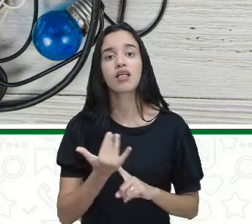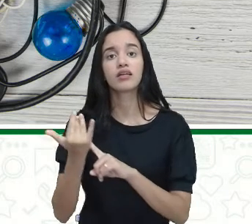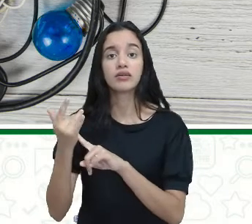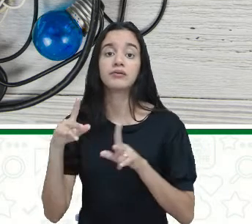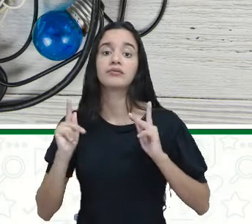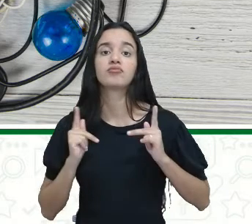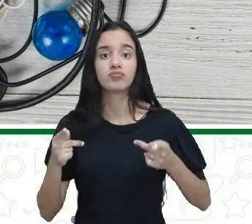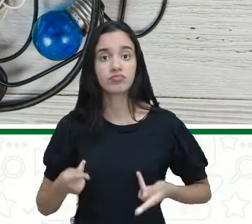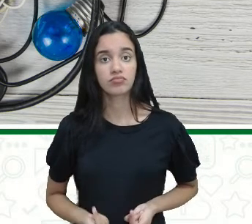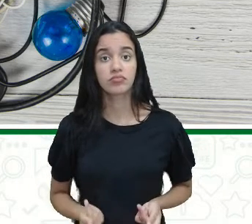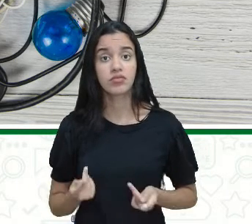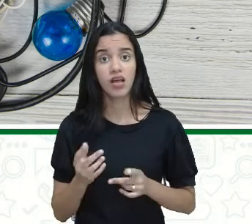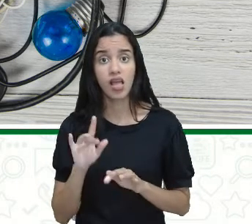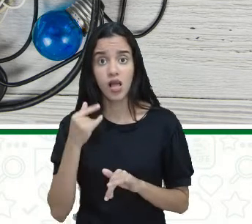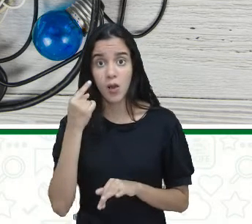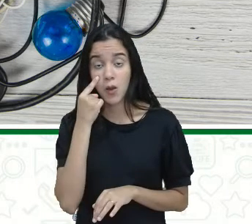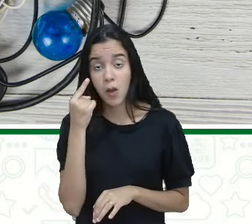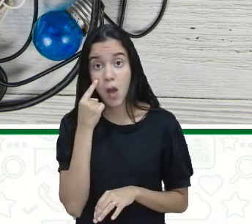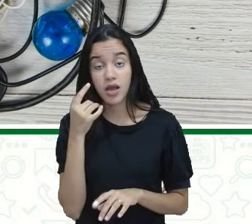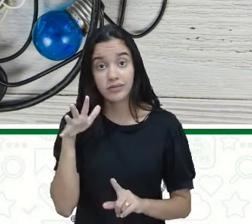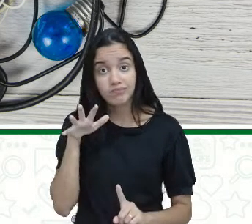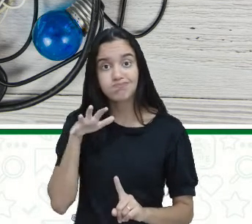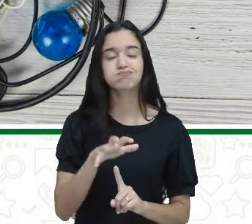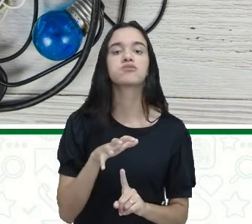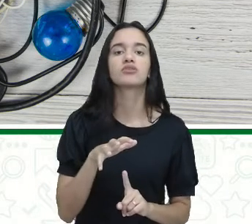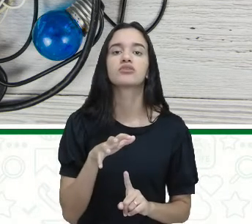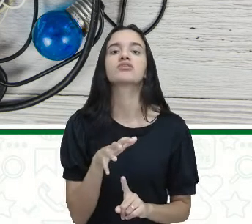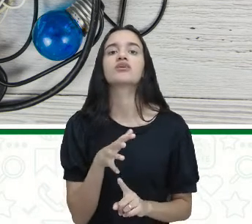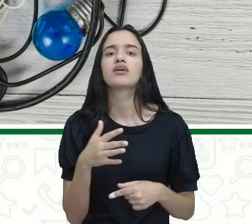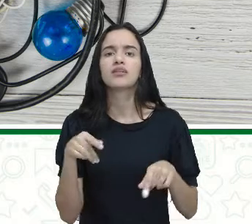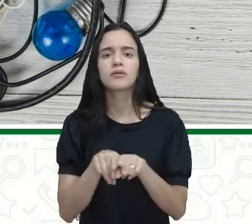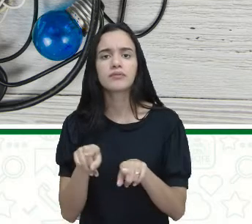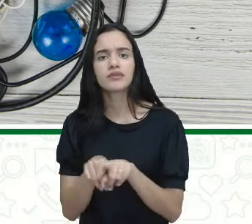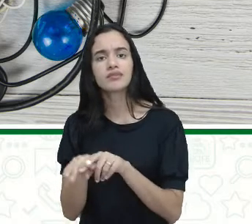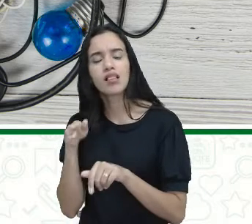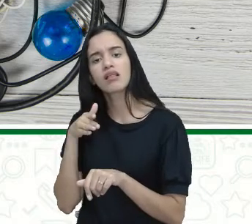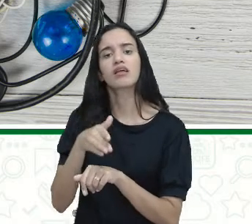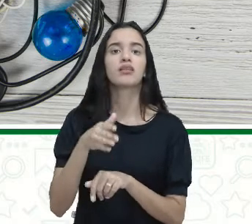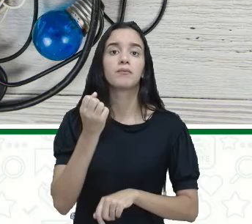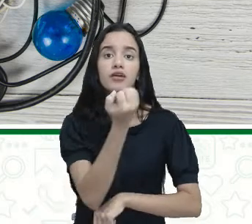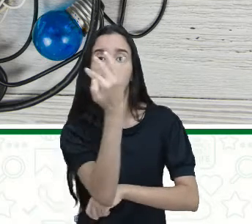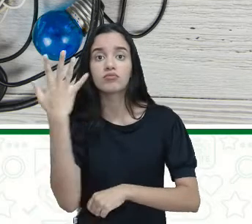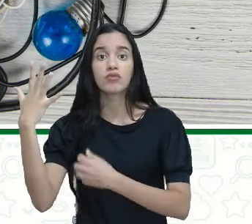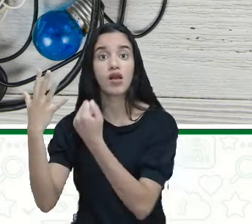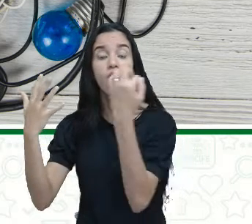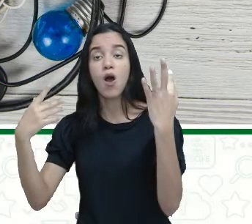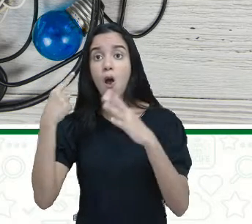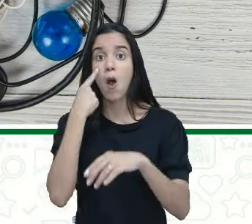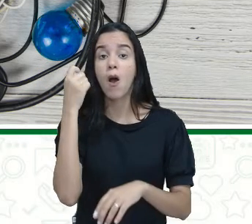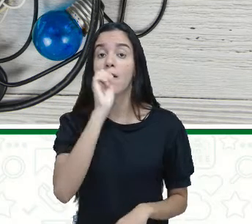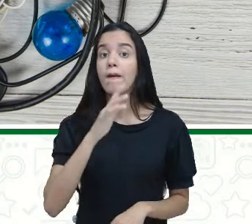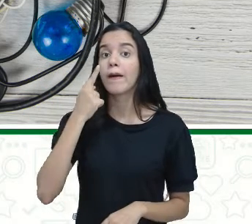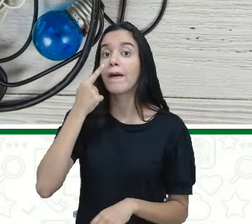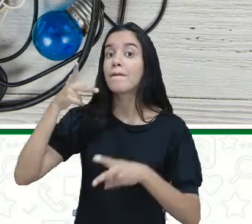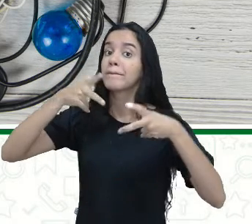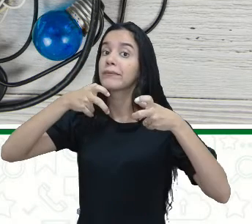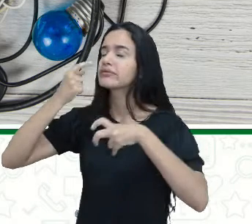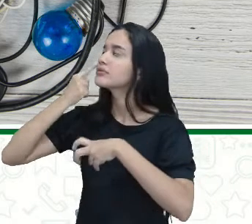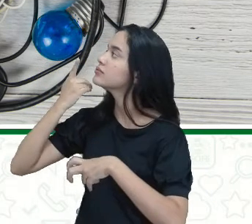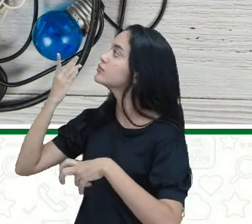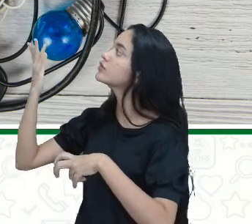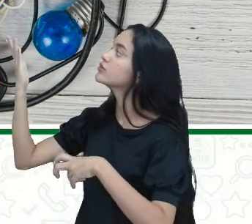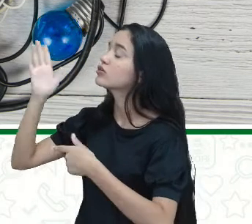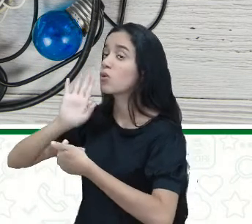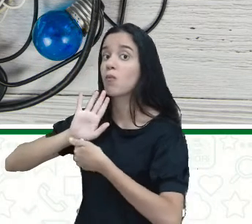para o ser humano. Então, esse impacto impacta diretamente no meio ambiente. Observe a imagem que eu estou mostrando